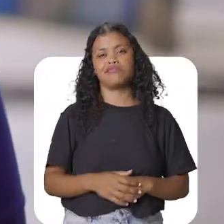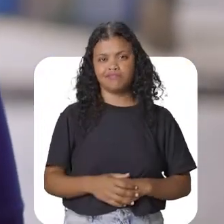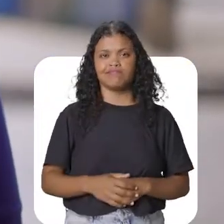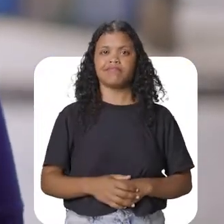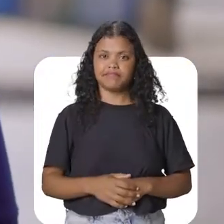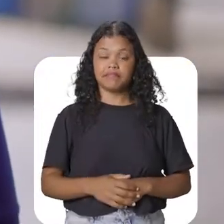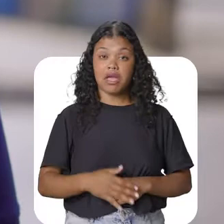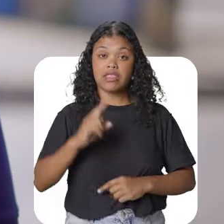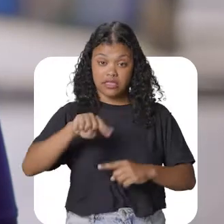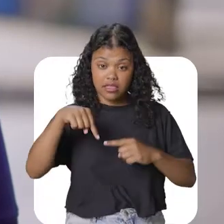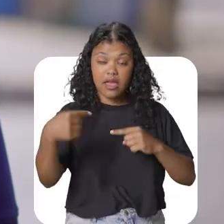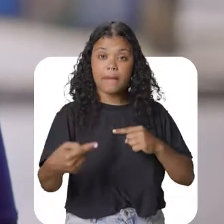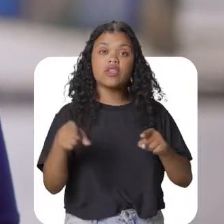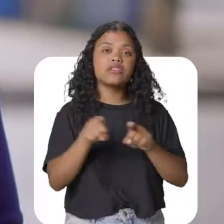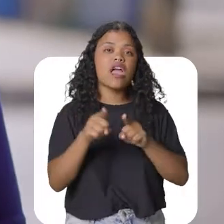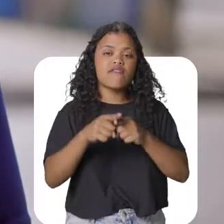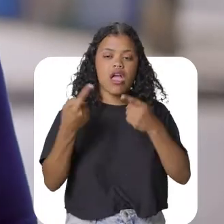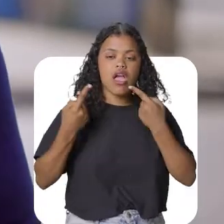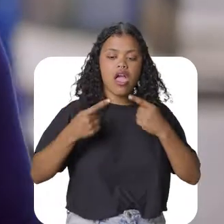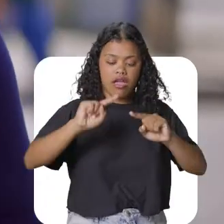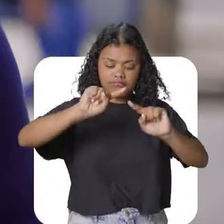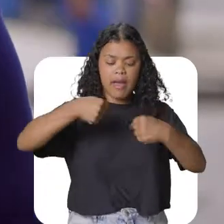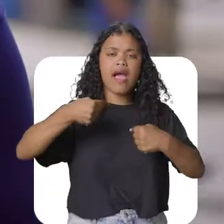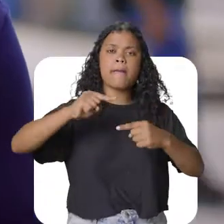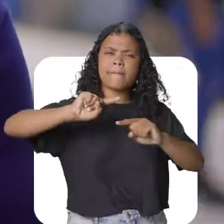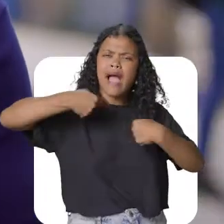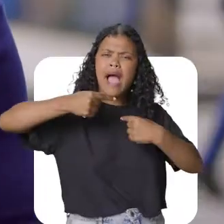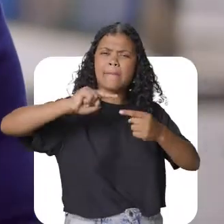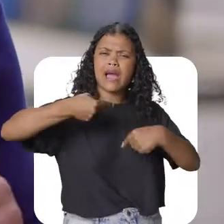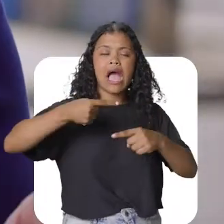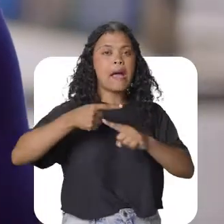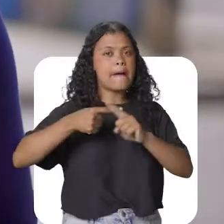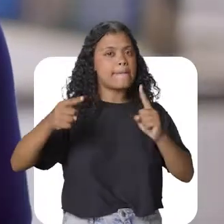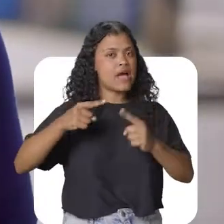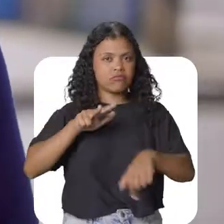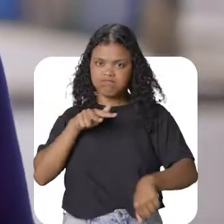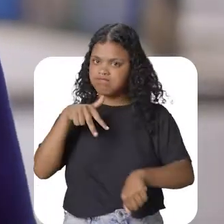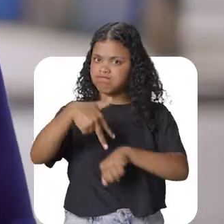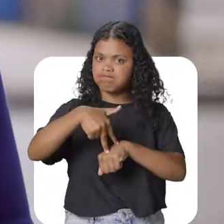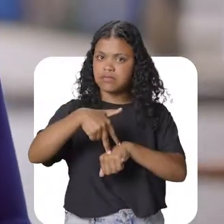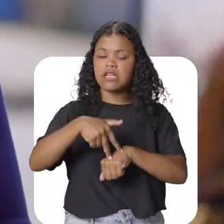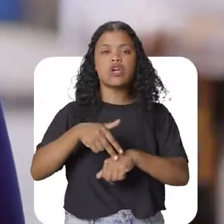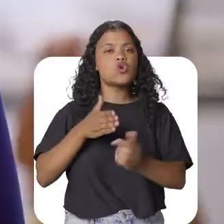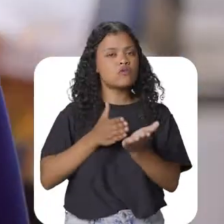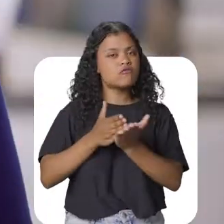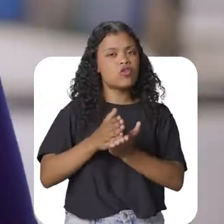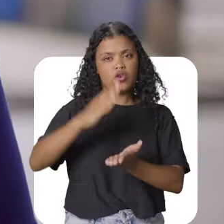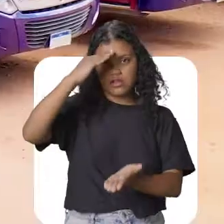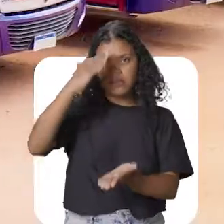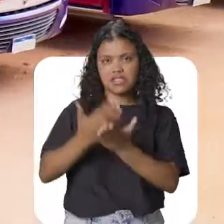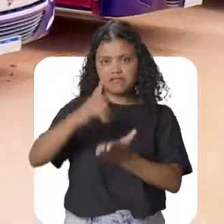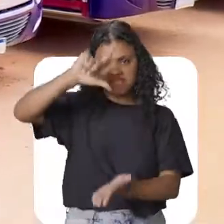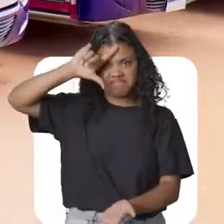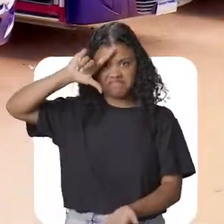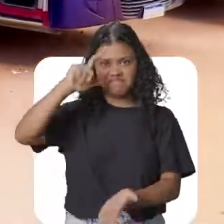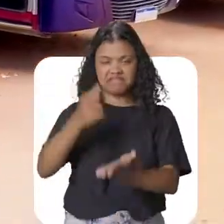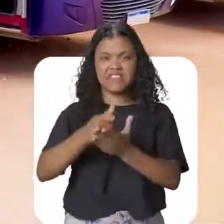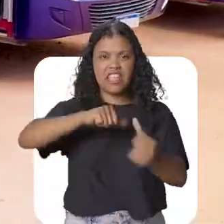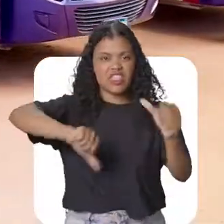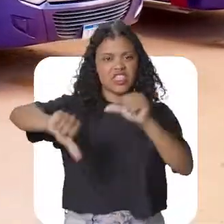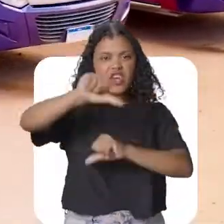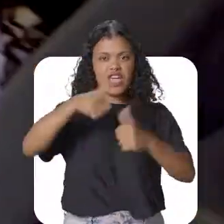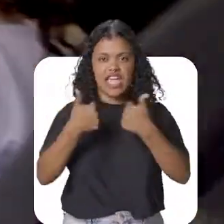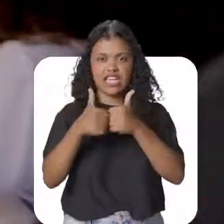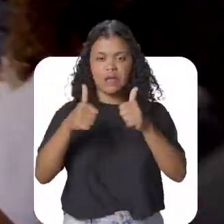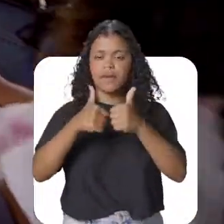a morte. Logo após, as ameaças foram dirigidas a mim. Mas não voltei atrás. Seguimos firmes na decisão e trocamos